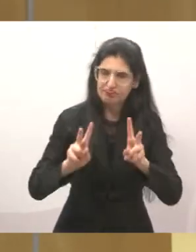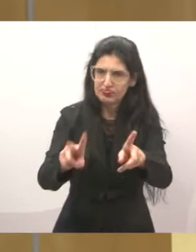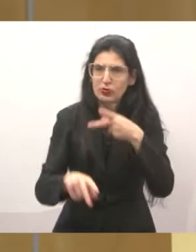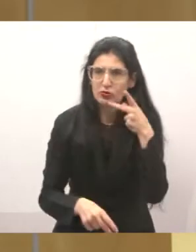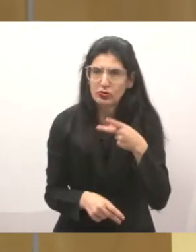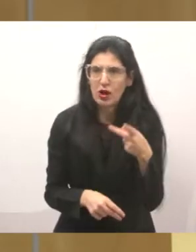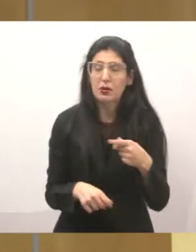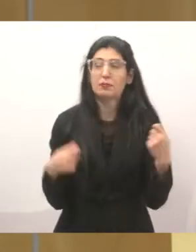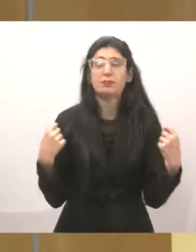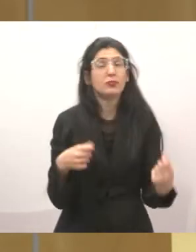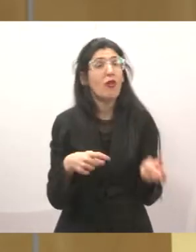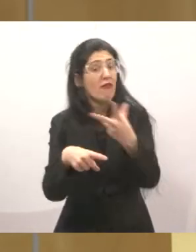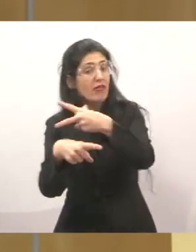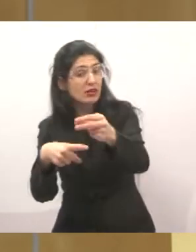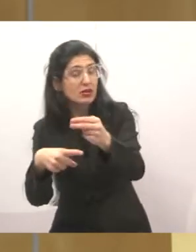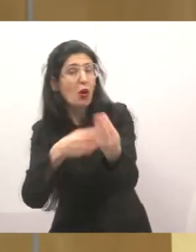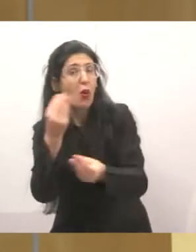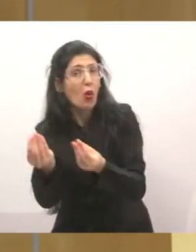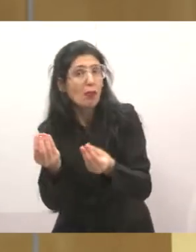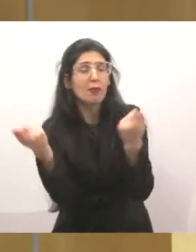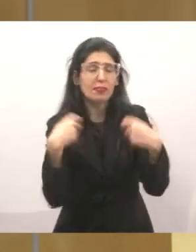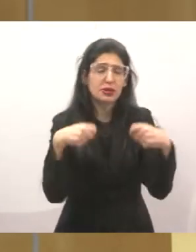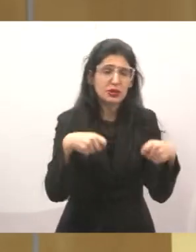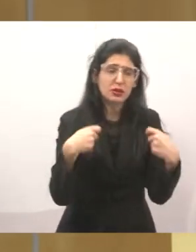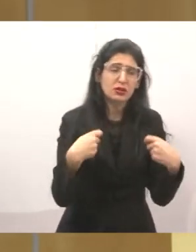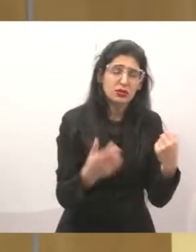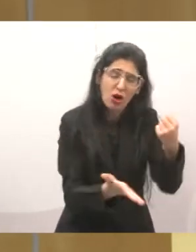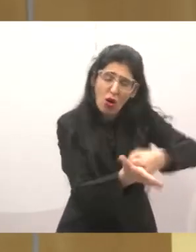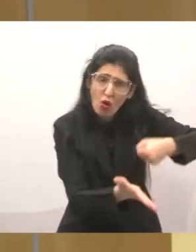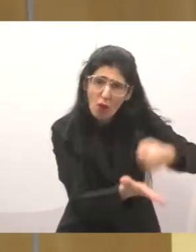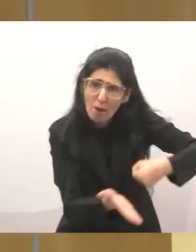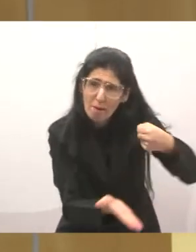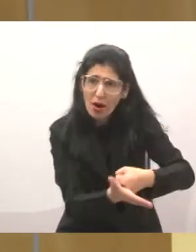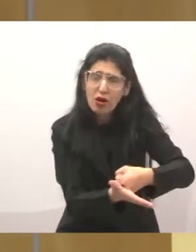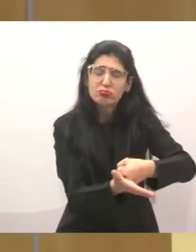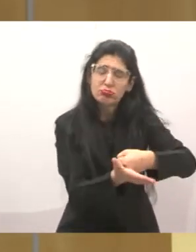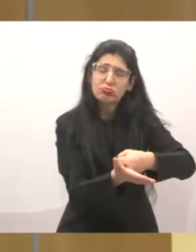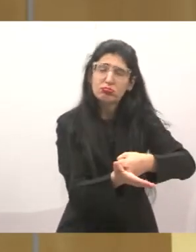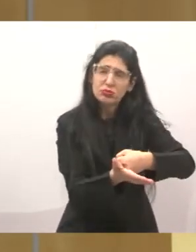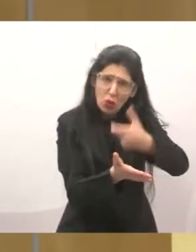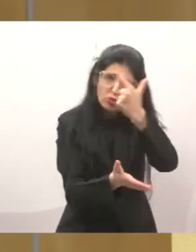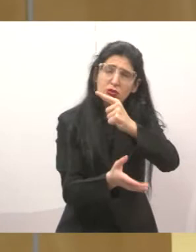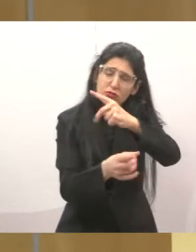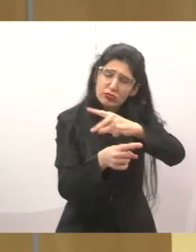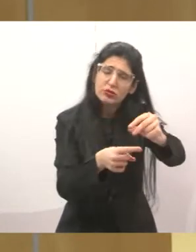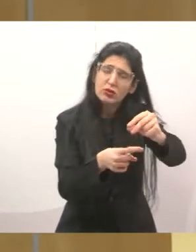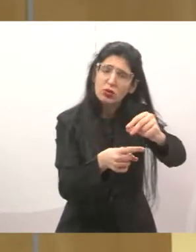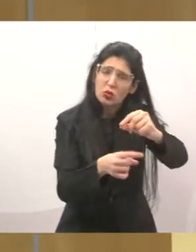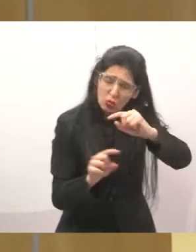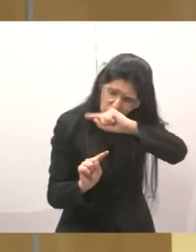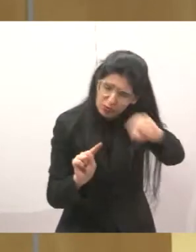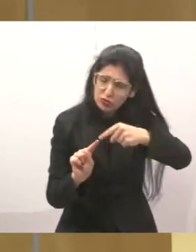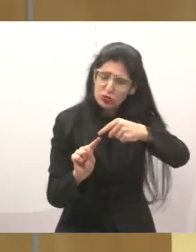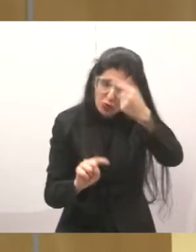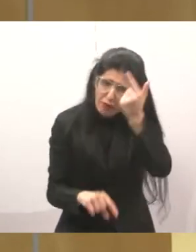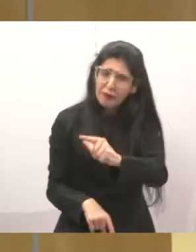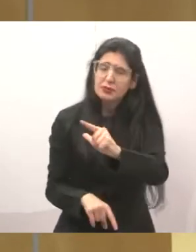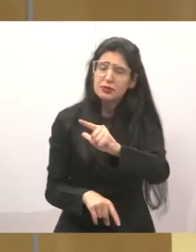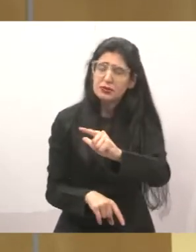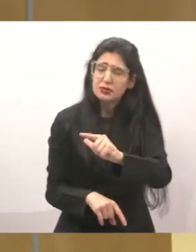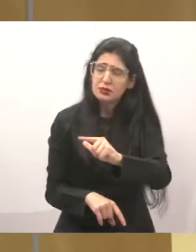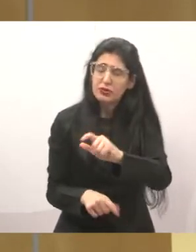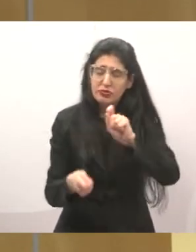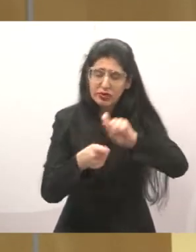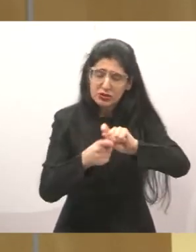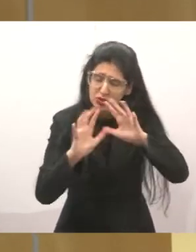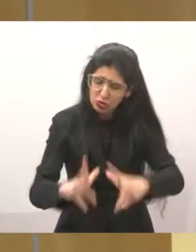há vitória sem luta, viu, vereador Arildo? Tem que cobrar, tem que estar na luta, principalmente do serviço público. A gente sabe que as demandas